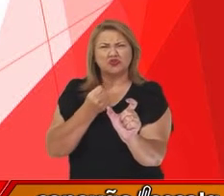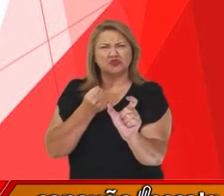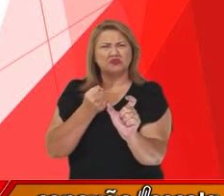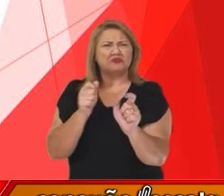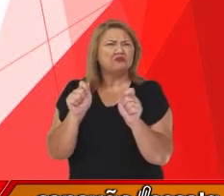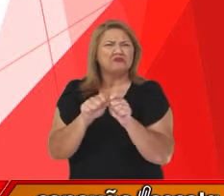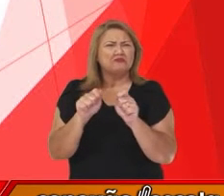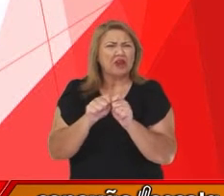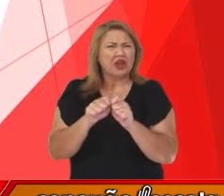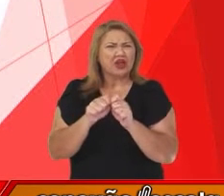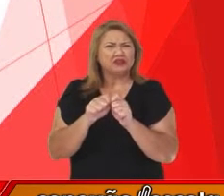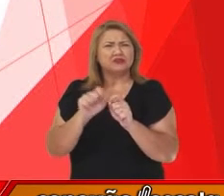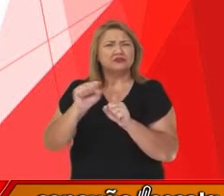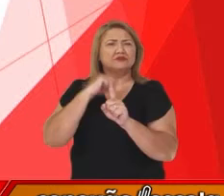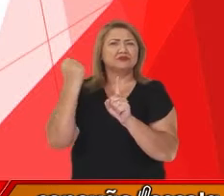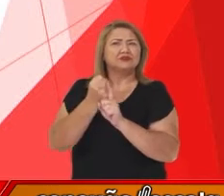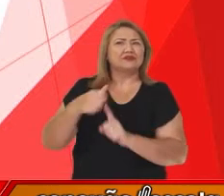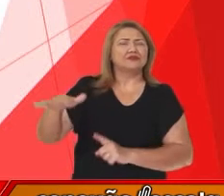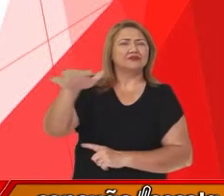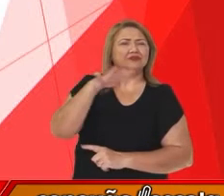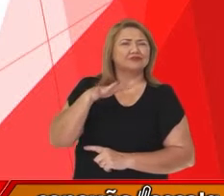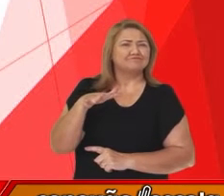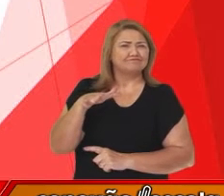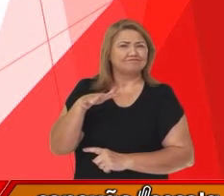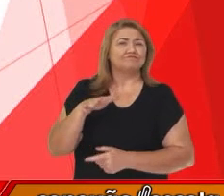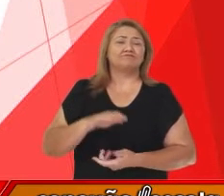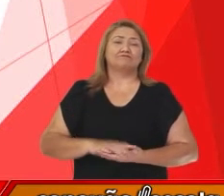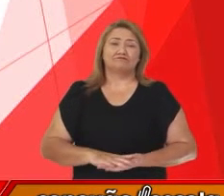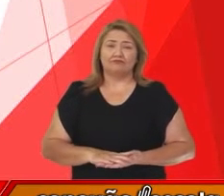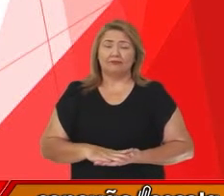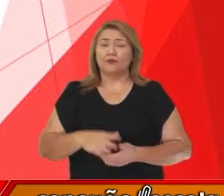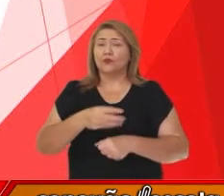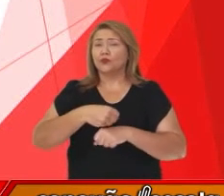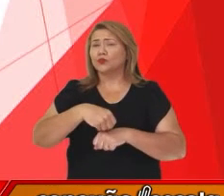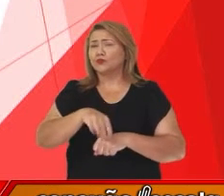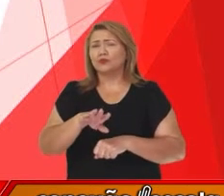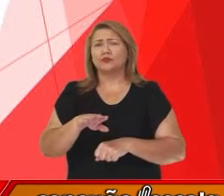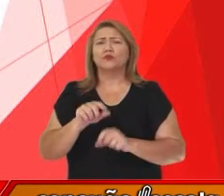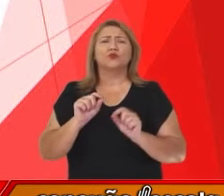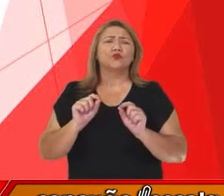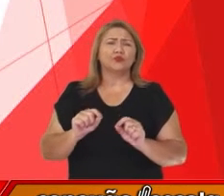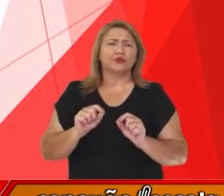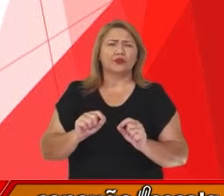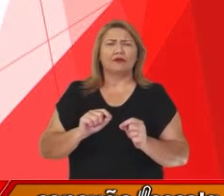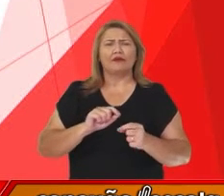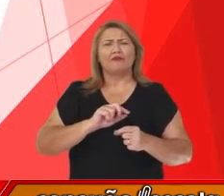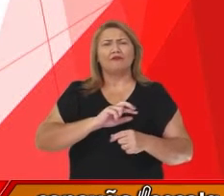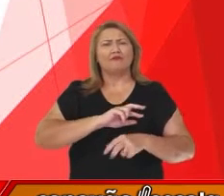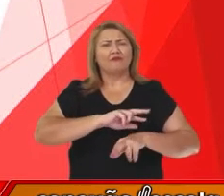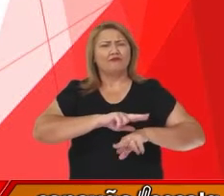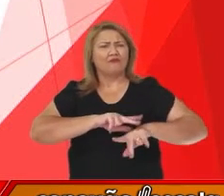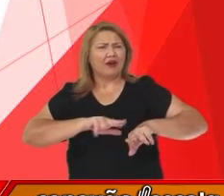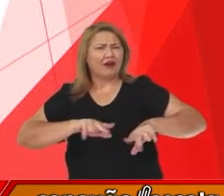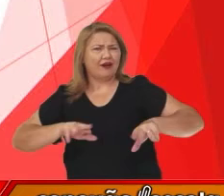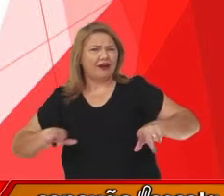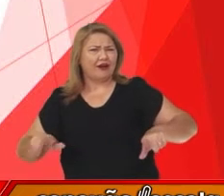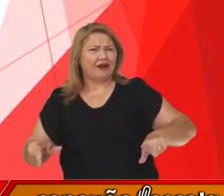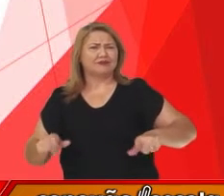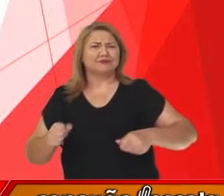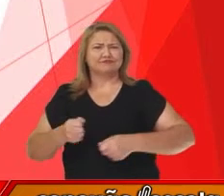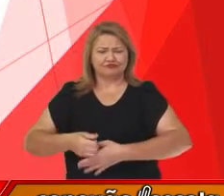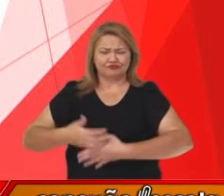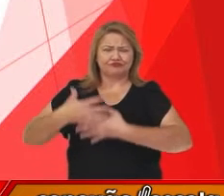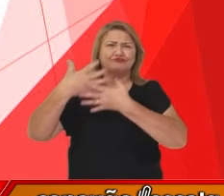fazer com a nossa sociedade. Eu trouxe para vocês aqui vários comentários recebidos